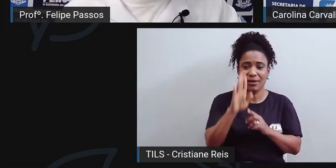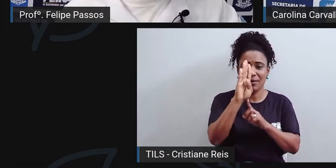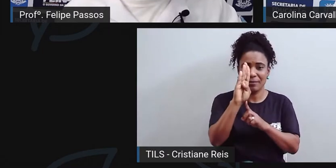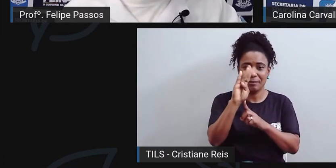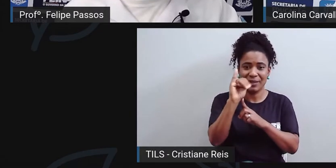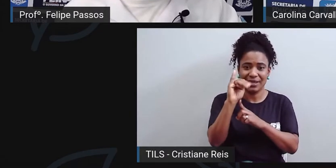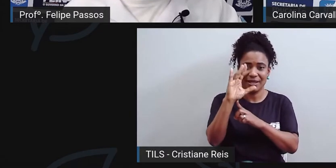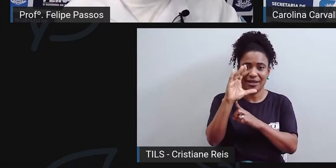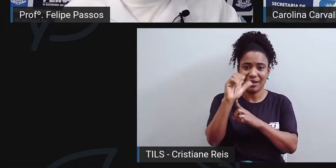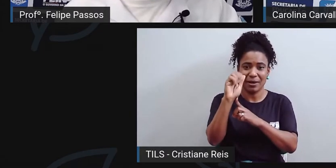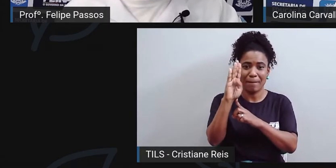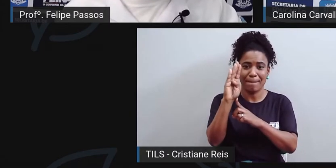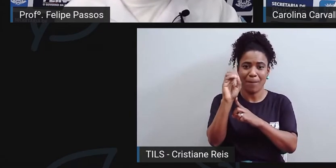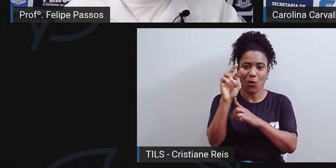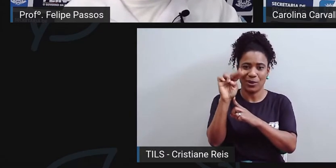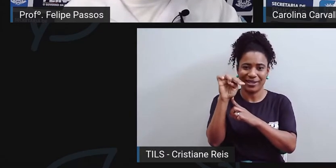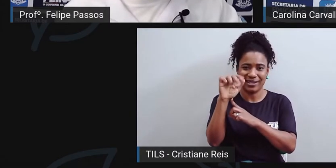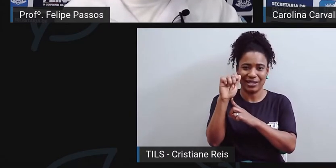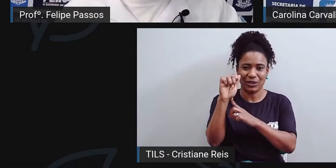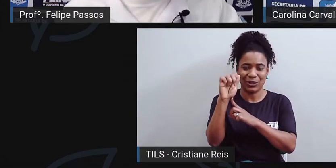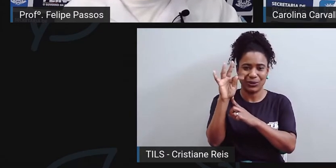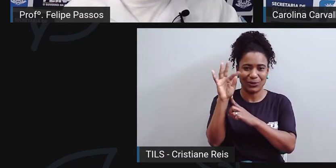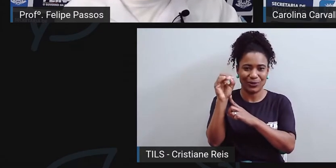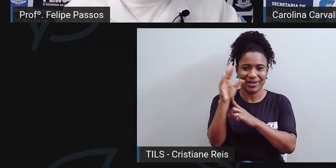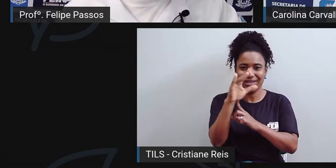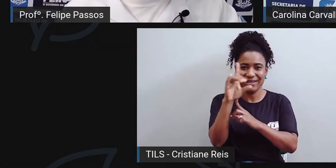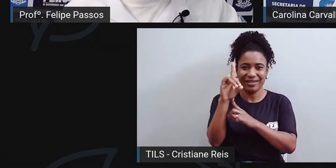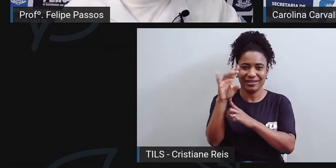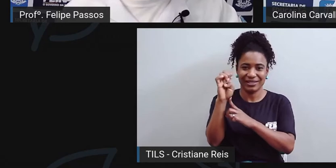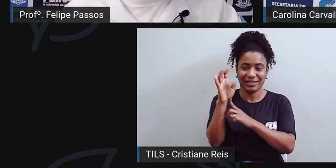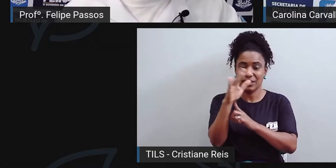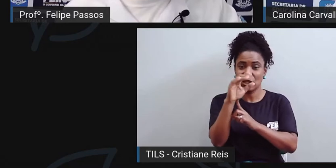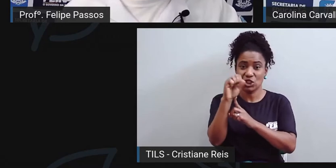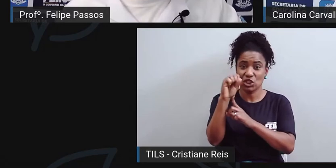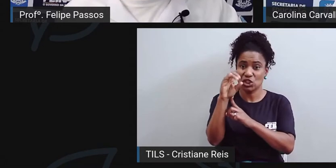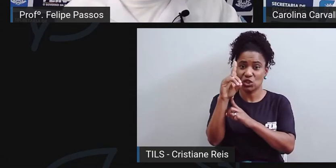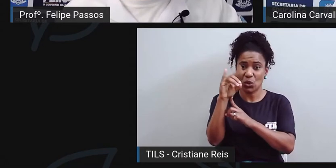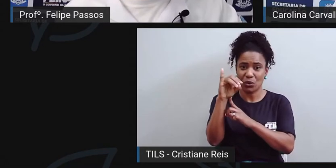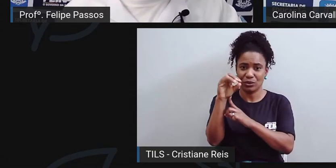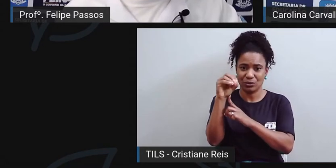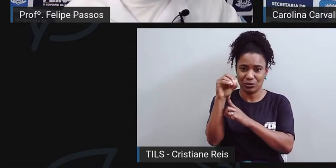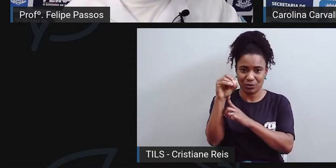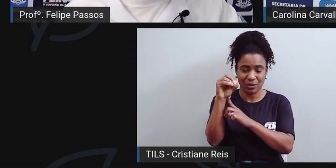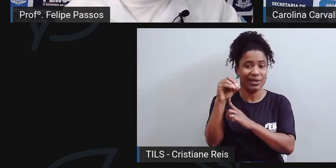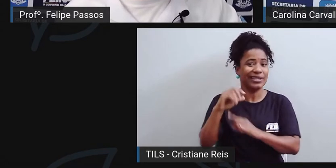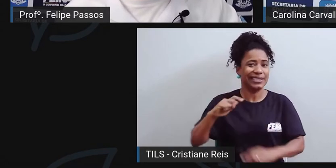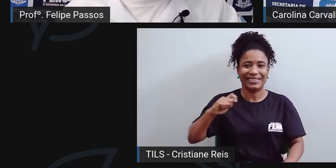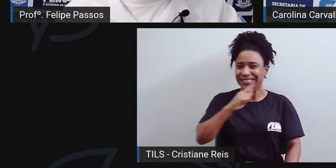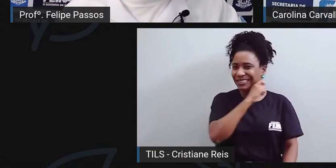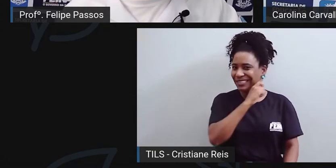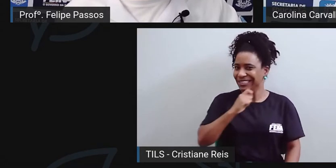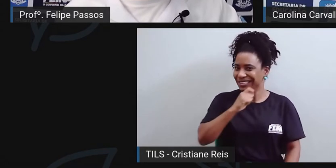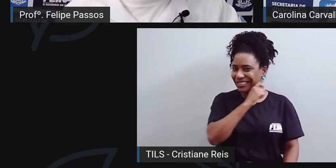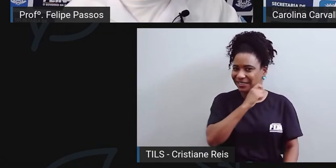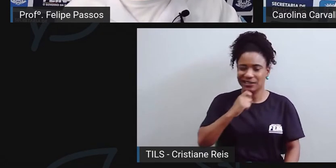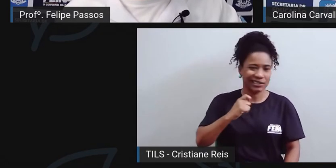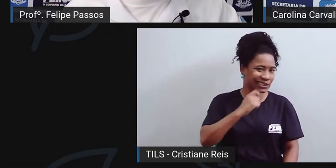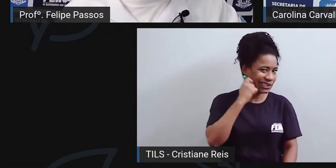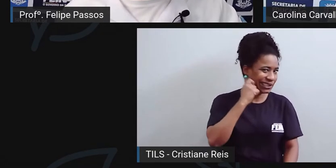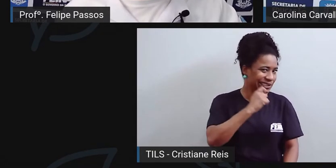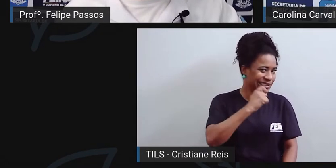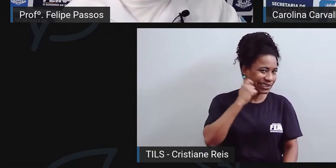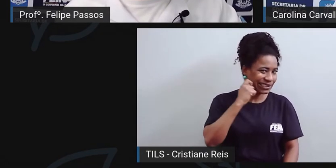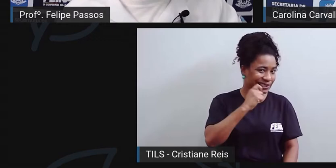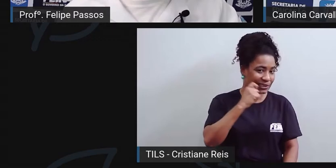pozinho branco, né? E ele é bem abrasivo, ou seja, ele promove desgaste. Então, na